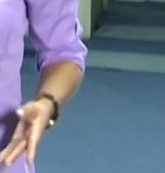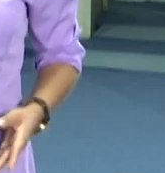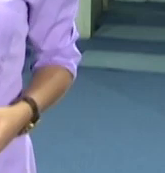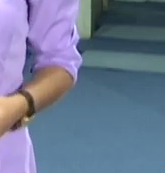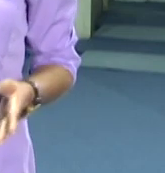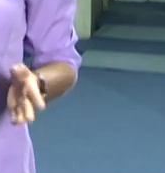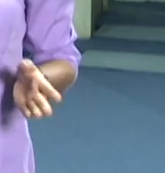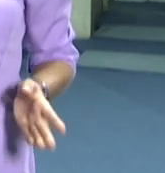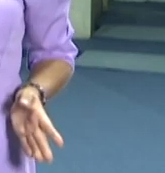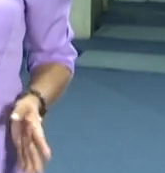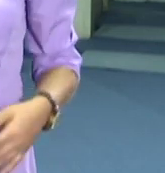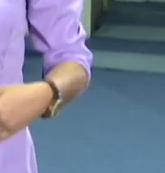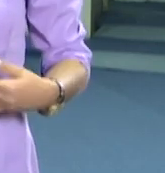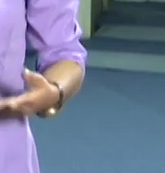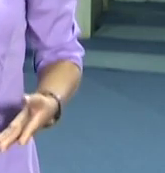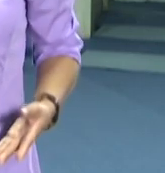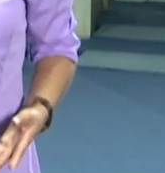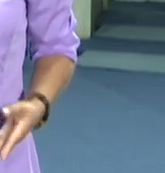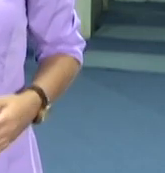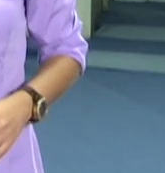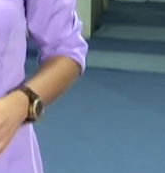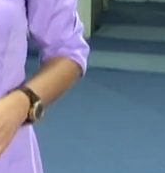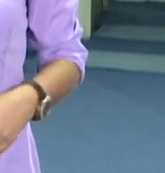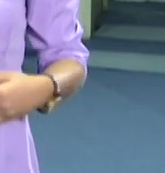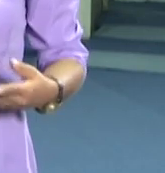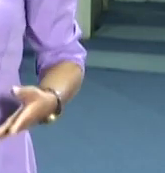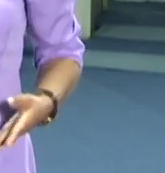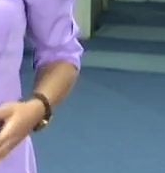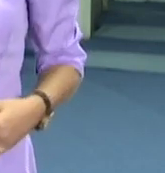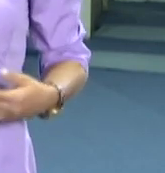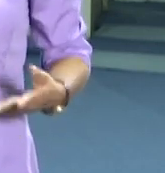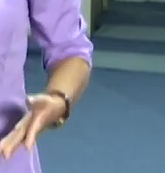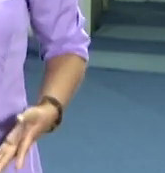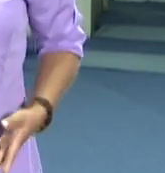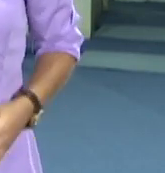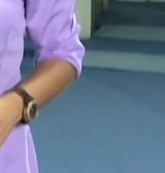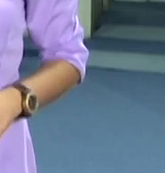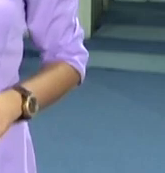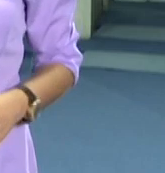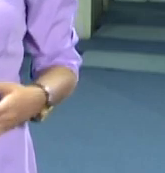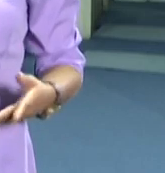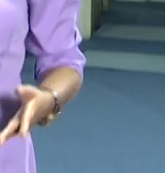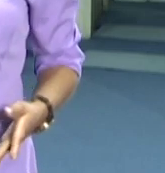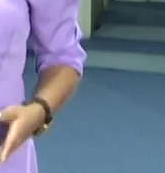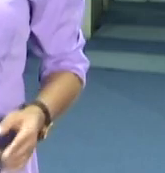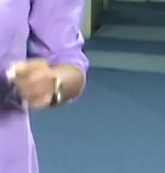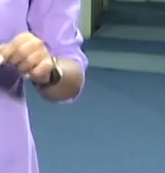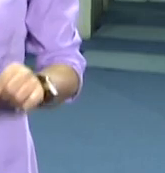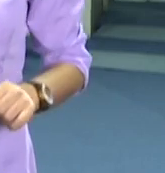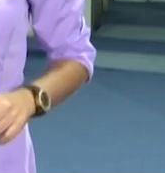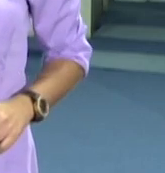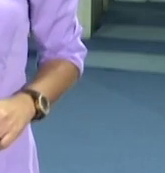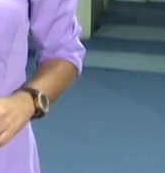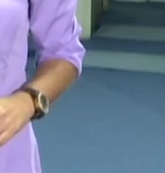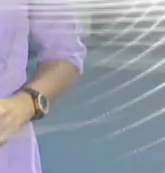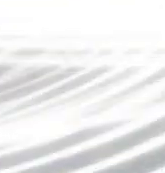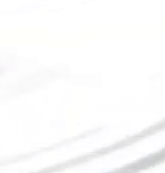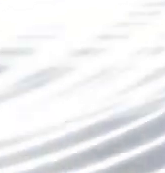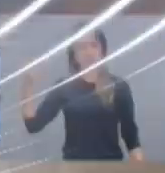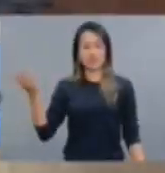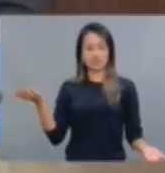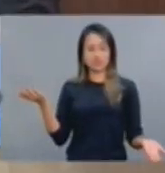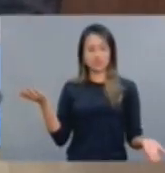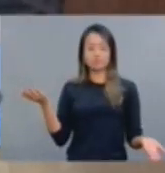O rompimento do PMDB com a base governista e o pedido de impeachment da presidente da república pautaram debates.